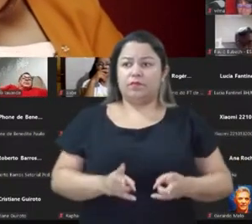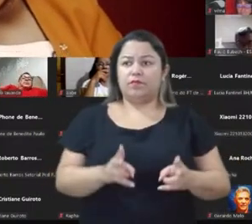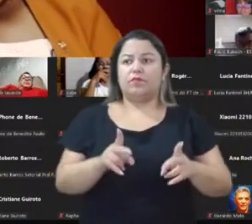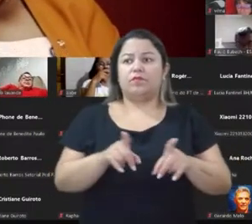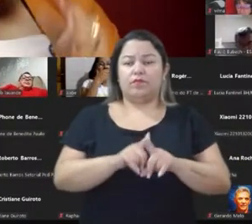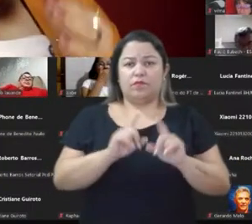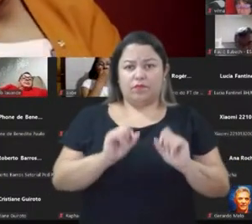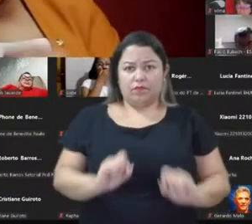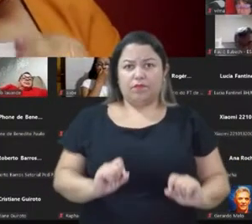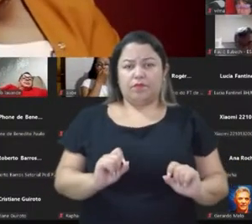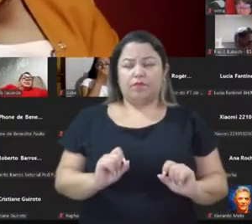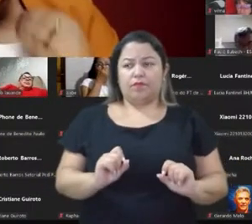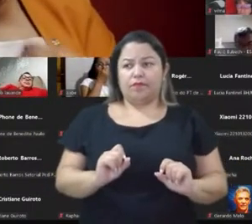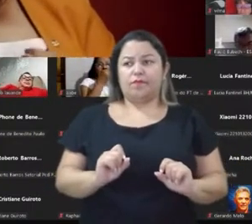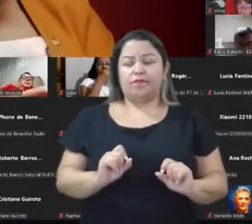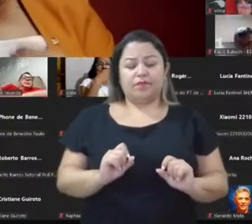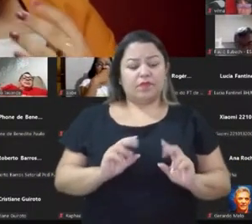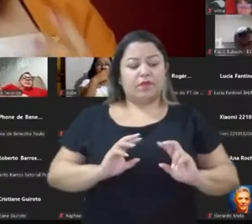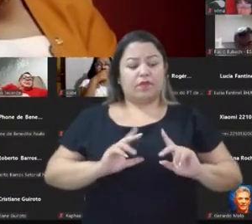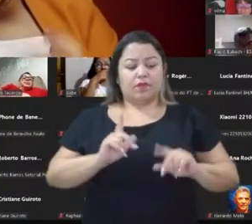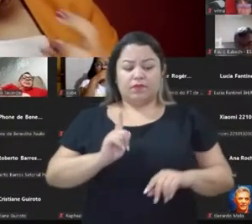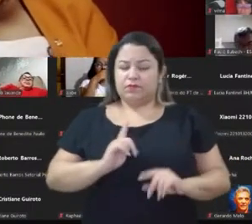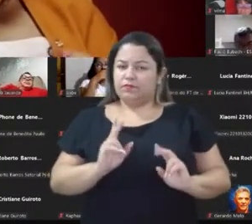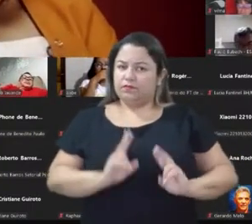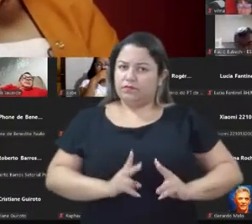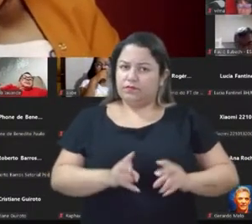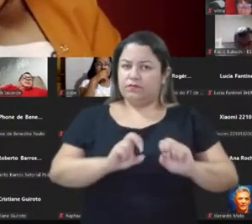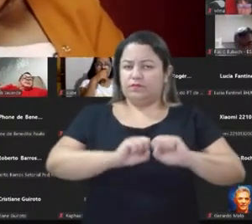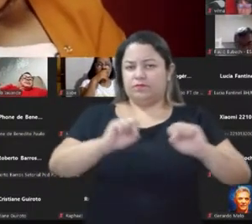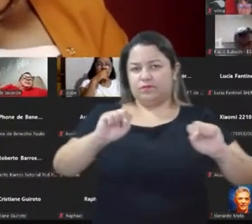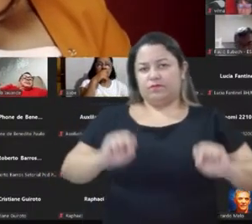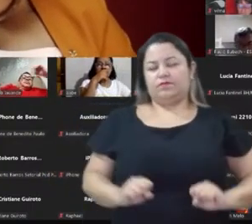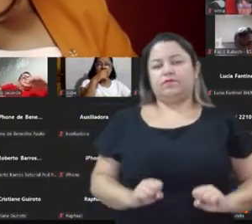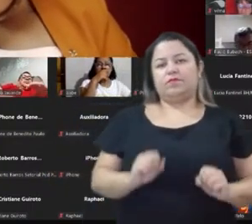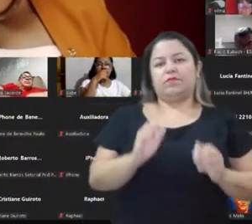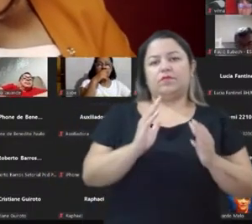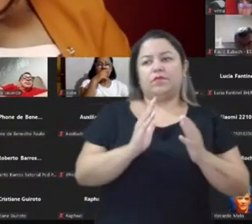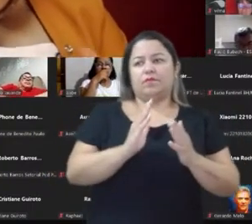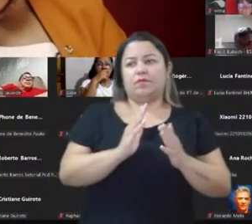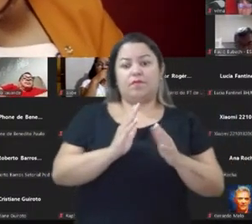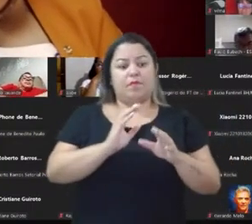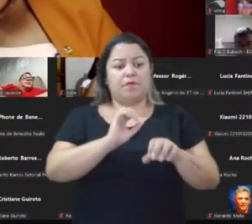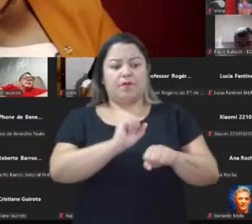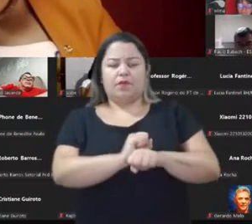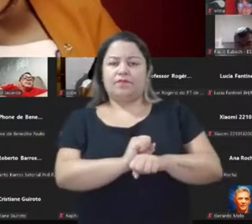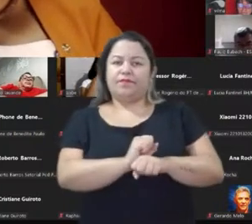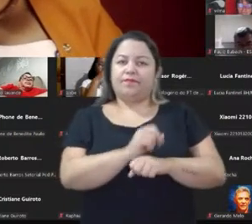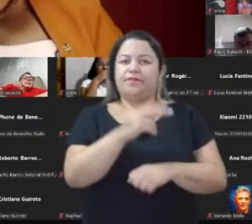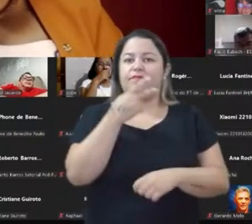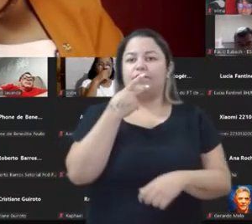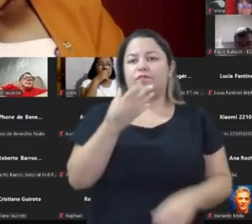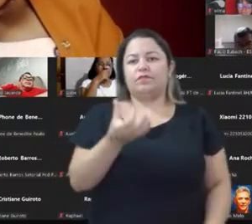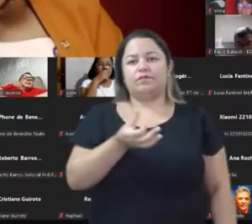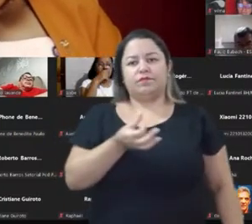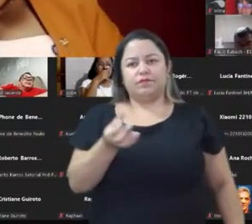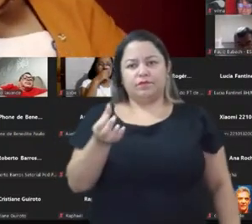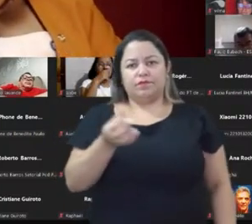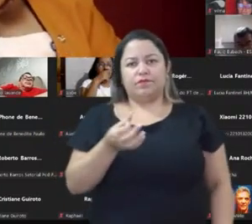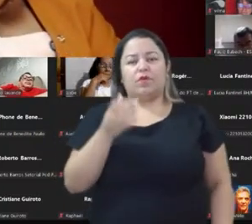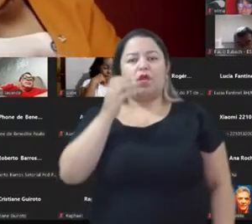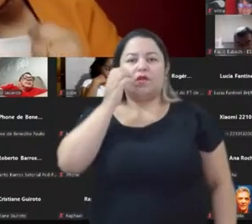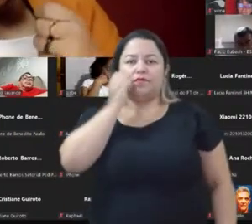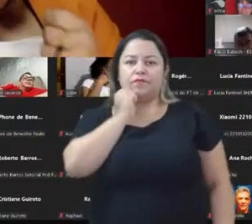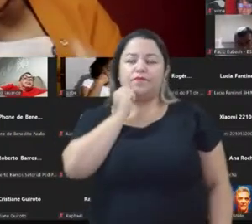privilégio, mas há sempre um sistema a ser combatido nessas falas. E o sexto, quando adota uma